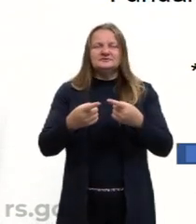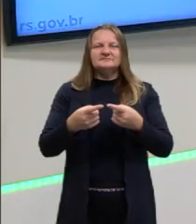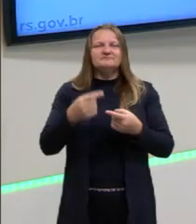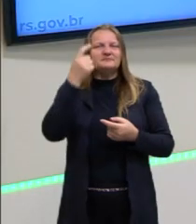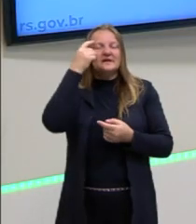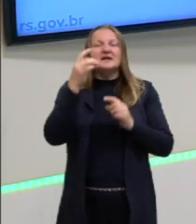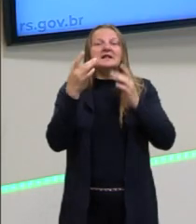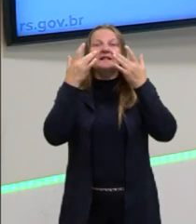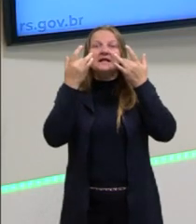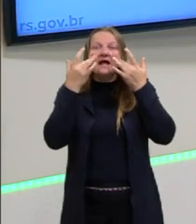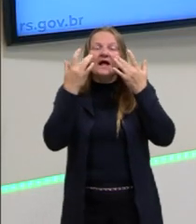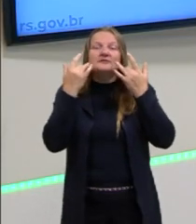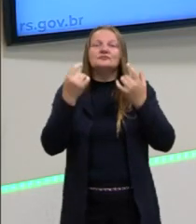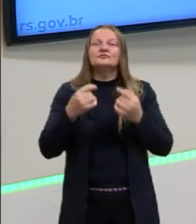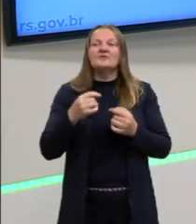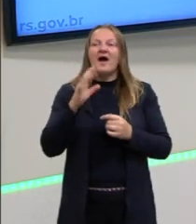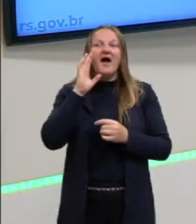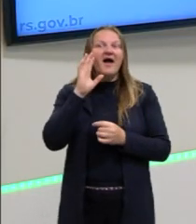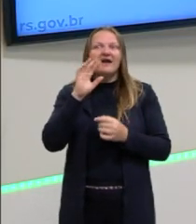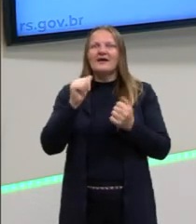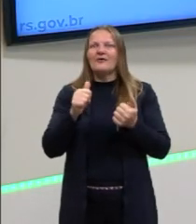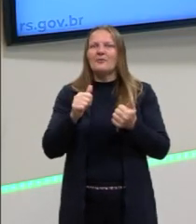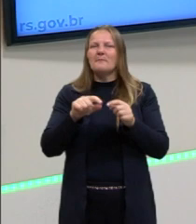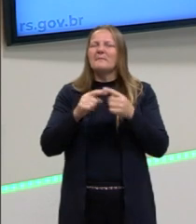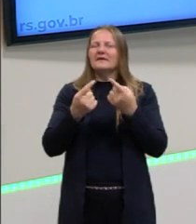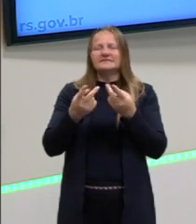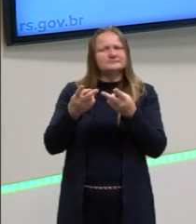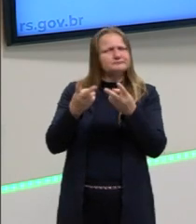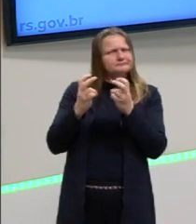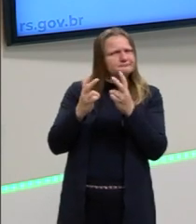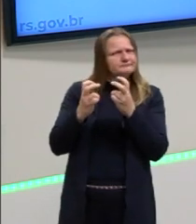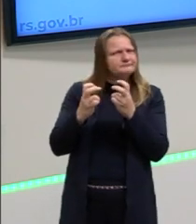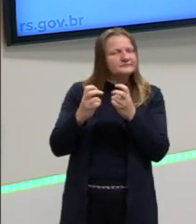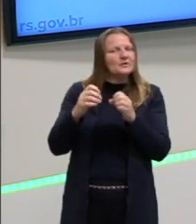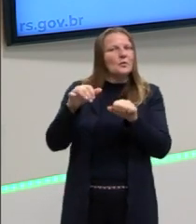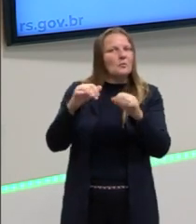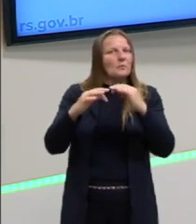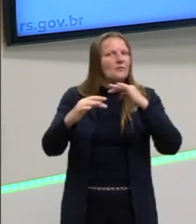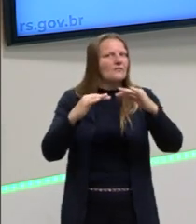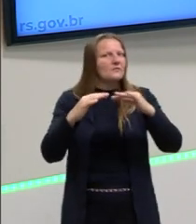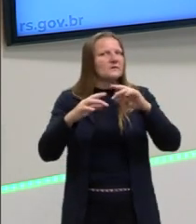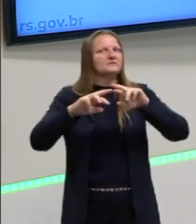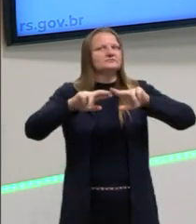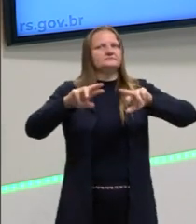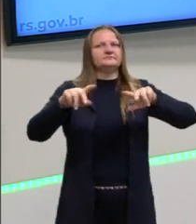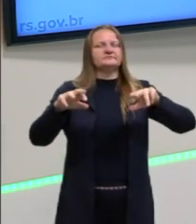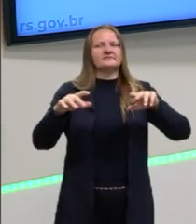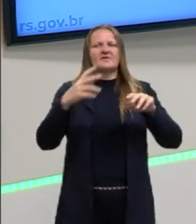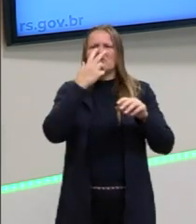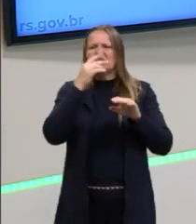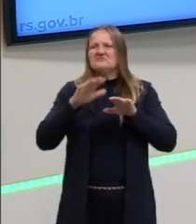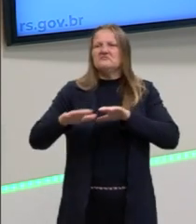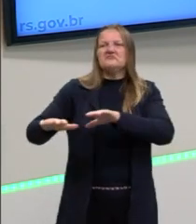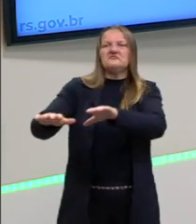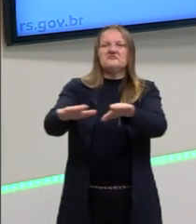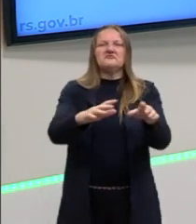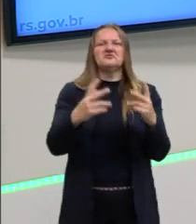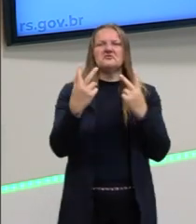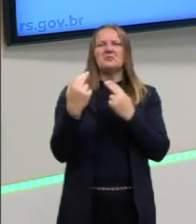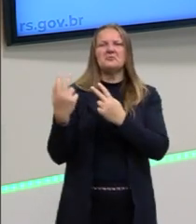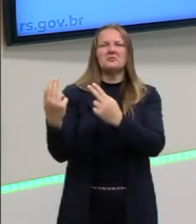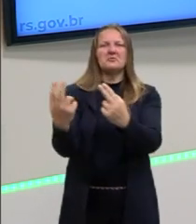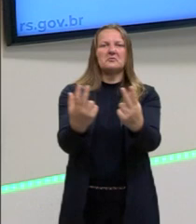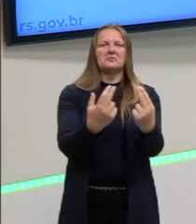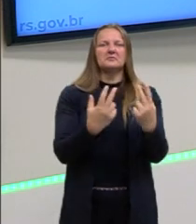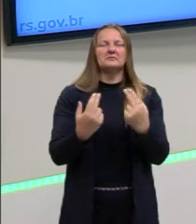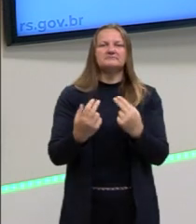peças de teatro, seria bacana, mas acabou acontecendo um outro movimento, que foi essa homogeneização e nessa